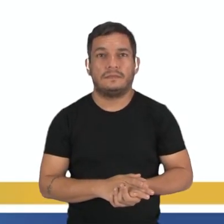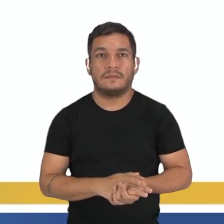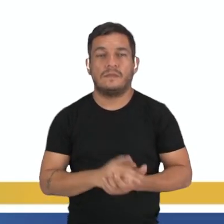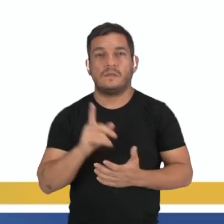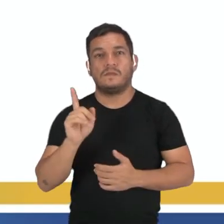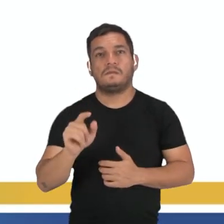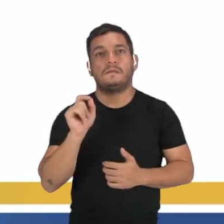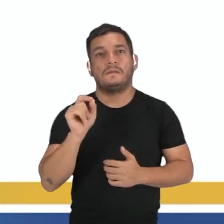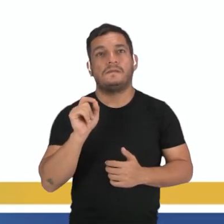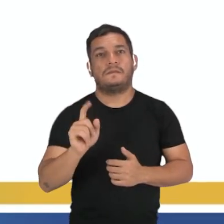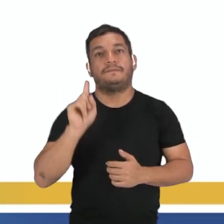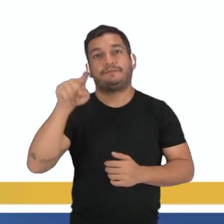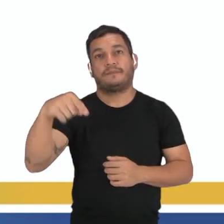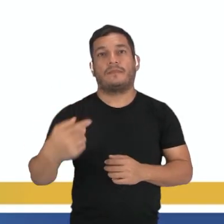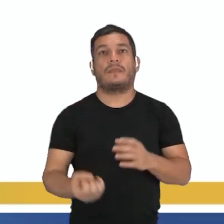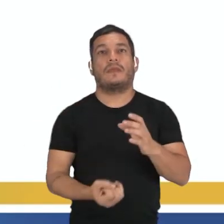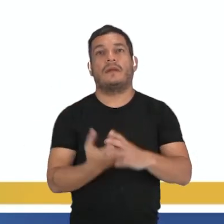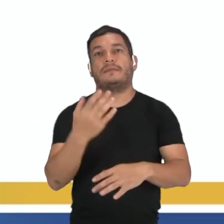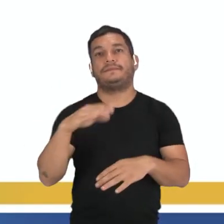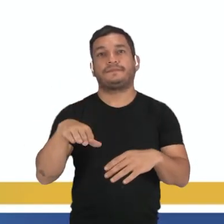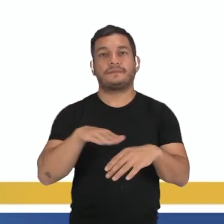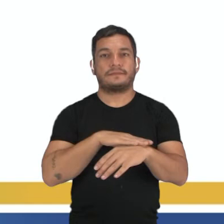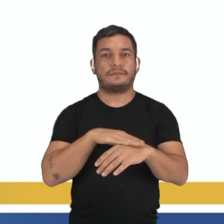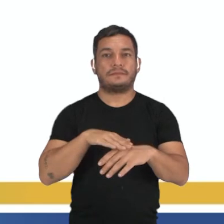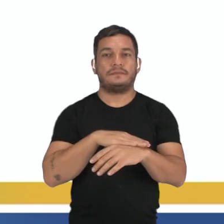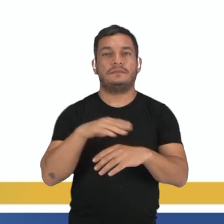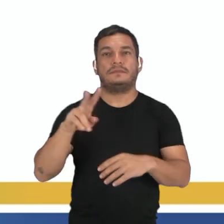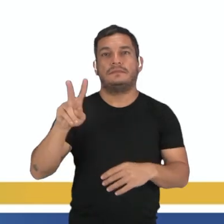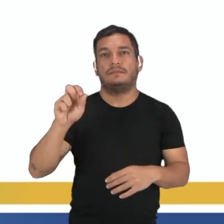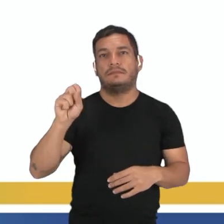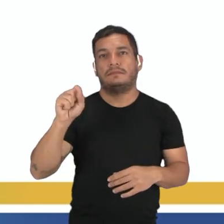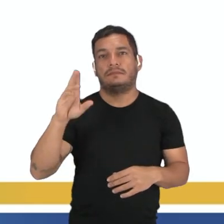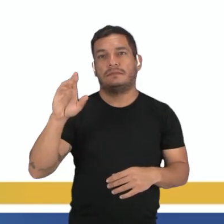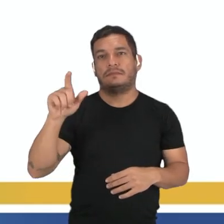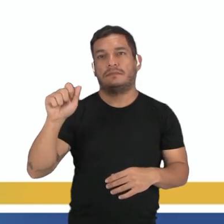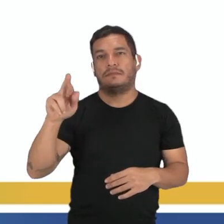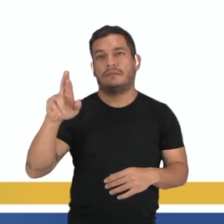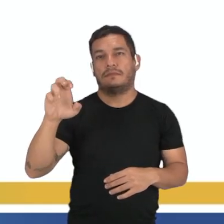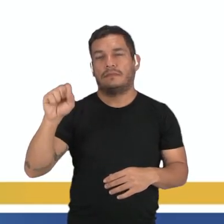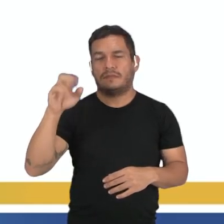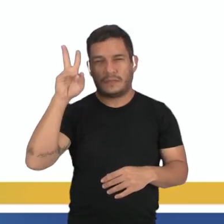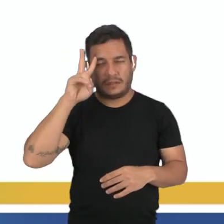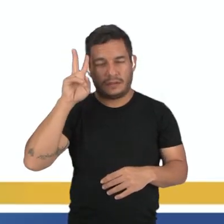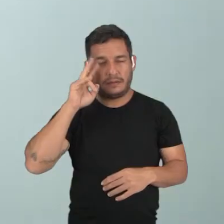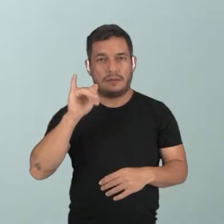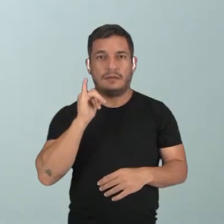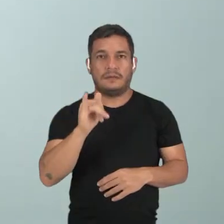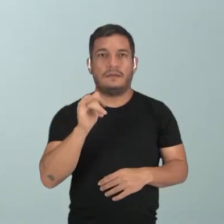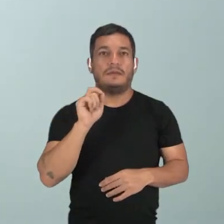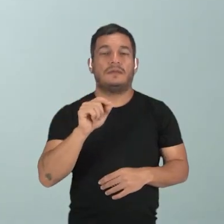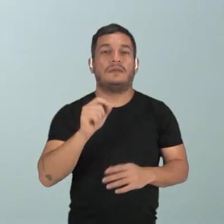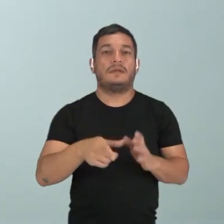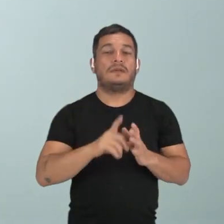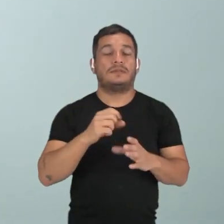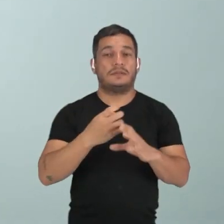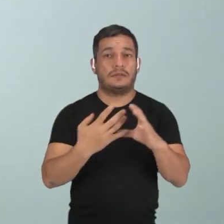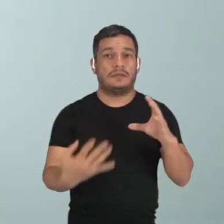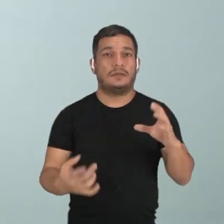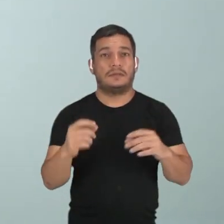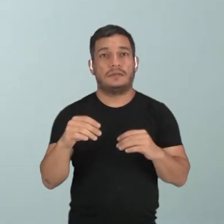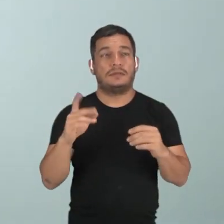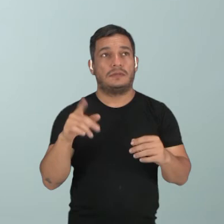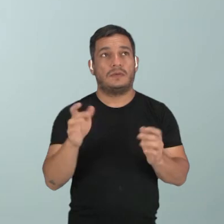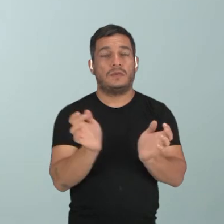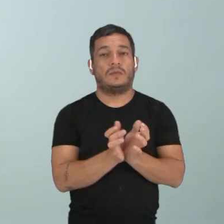Nesse caso, depois do surgimento dos tecidos vasculares, né? Lembra que anteriormente só tinha essa característica,